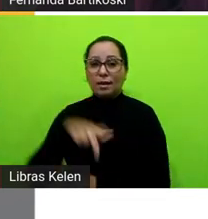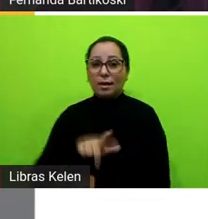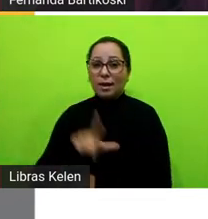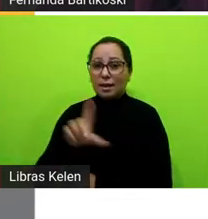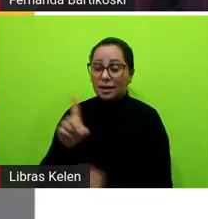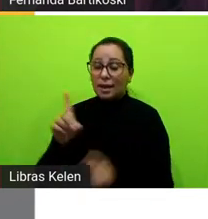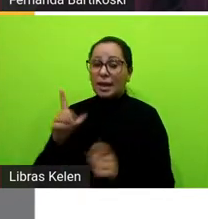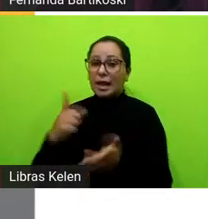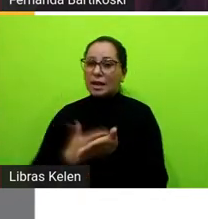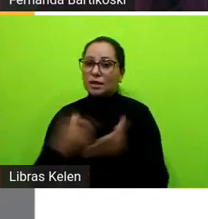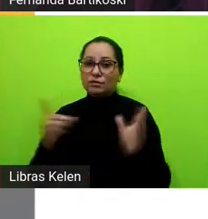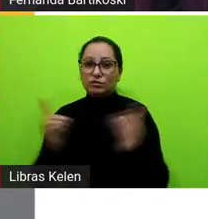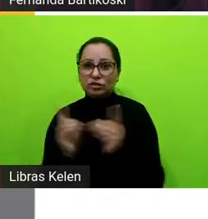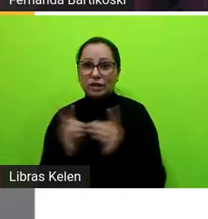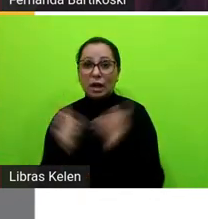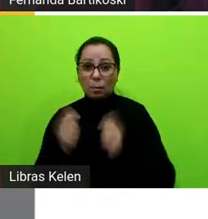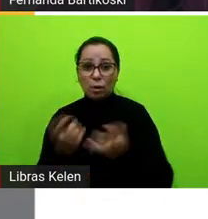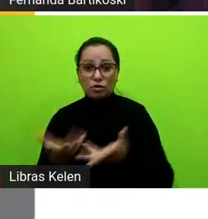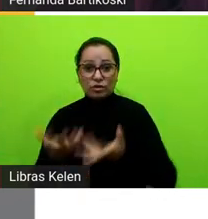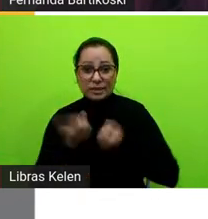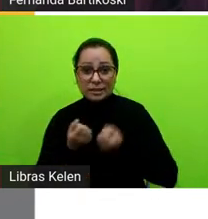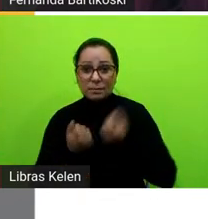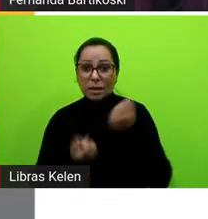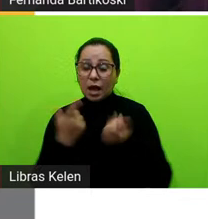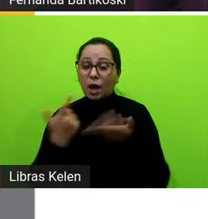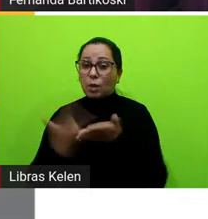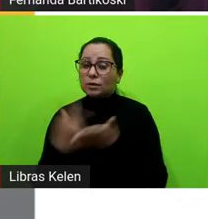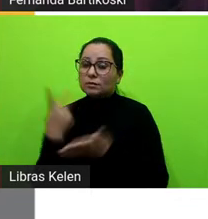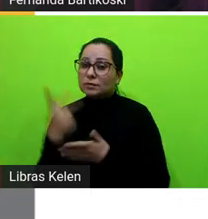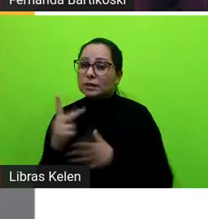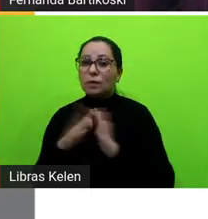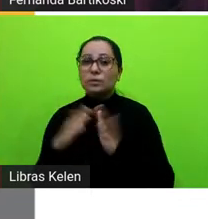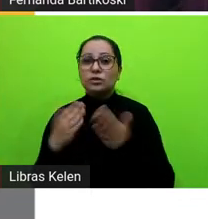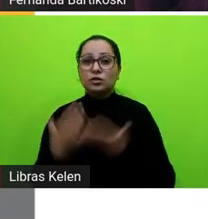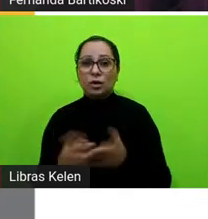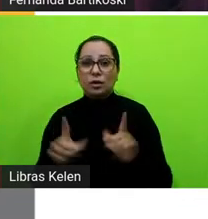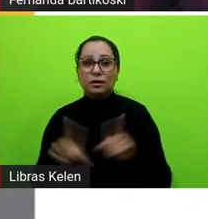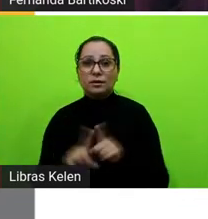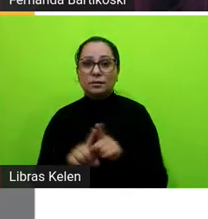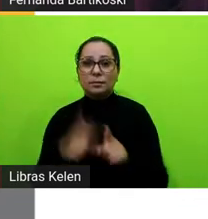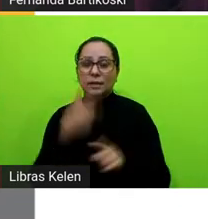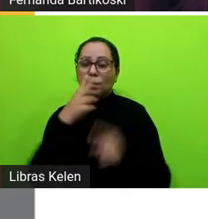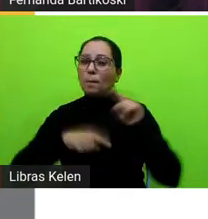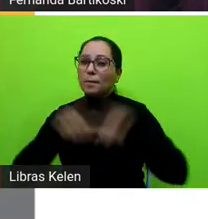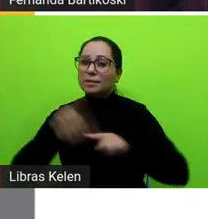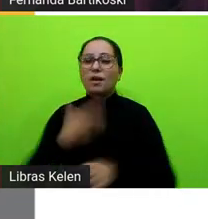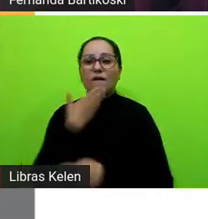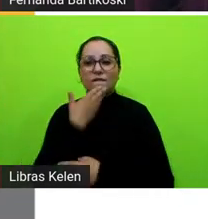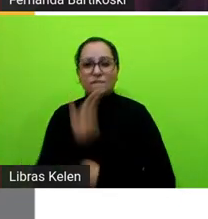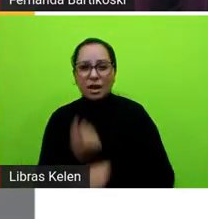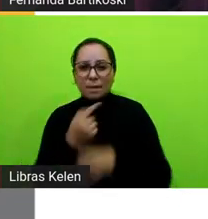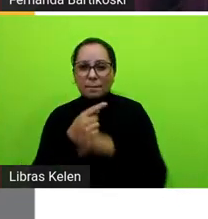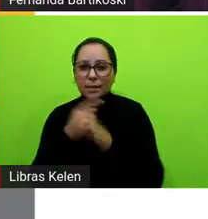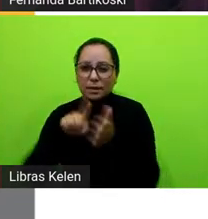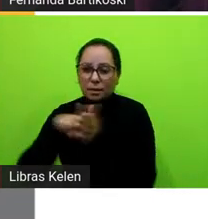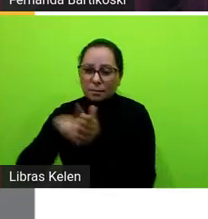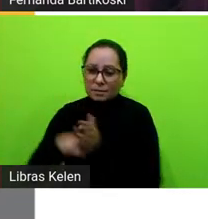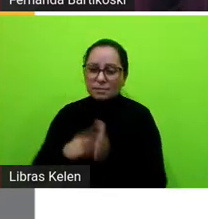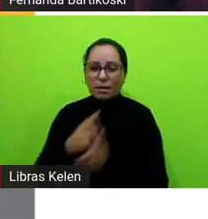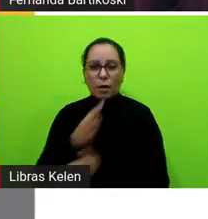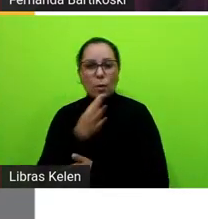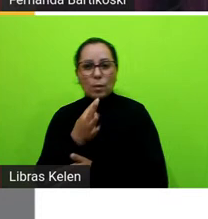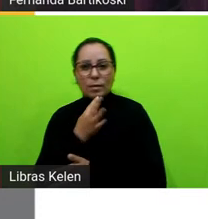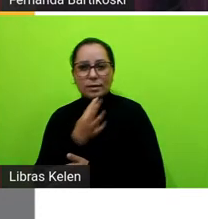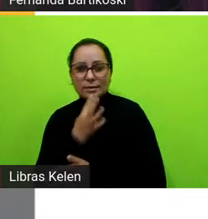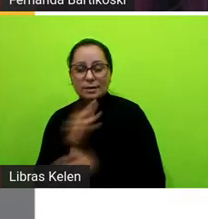receberem exemplares para suas escolas né então é um material que vale a pena ir atrás conhecer para ir